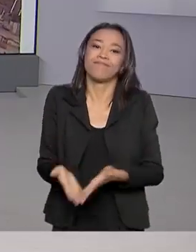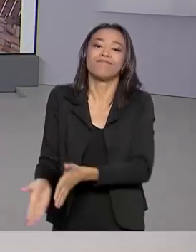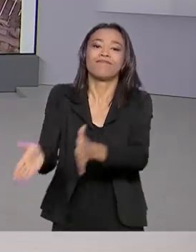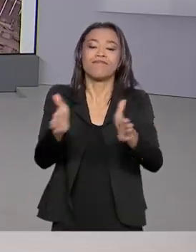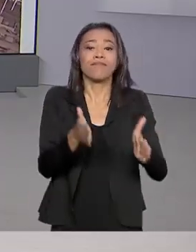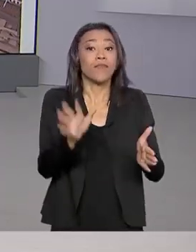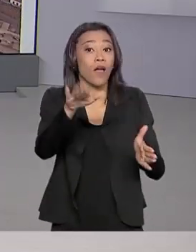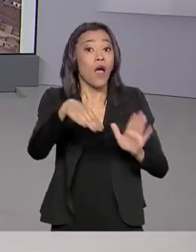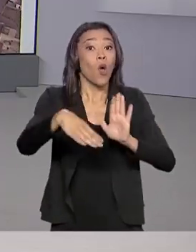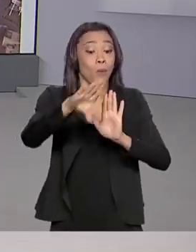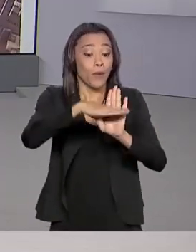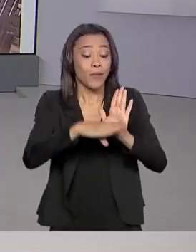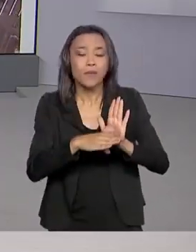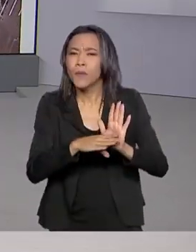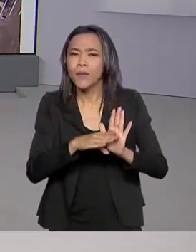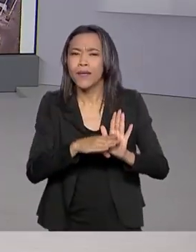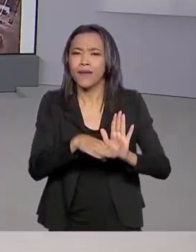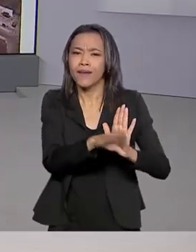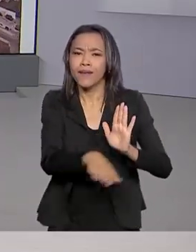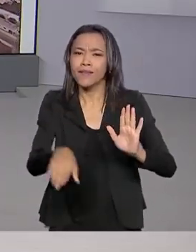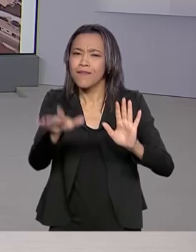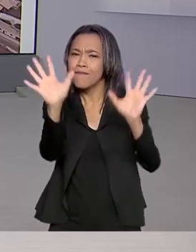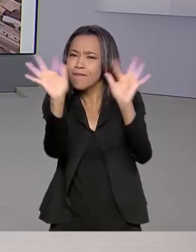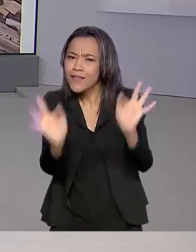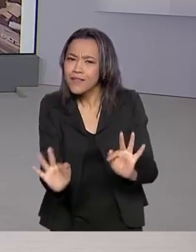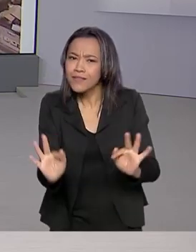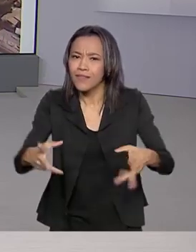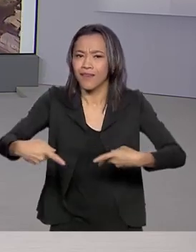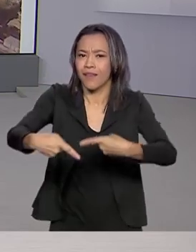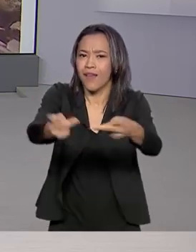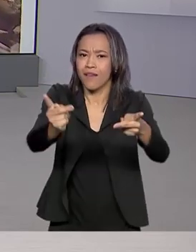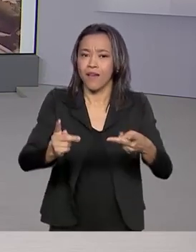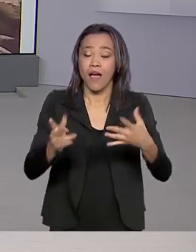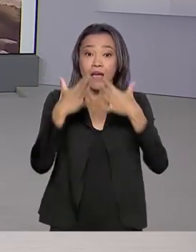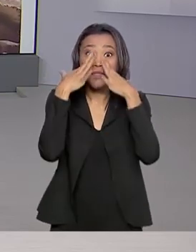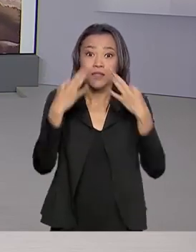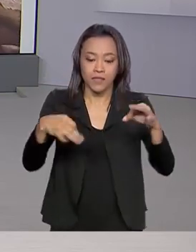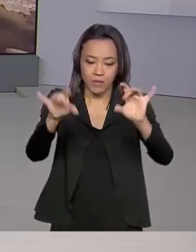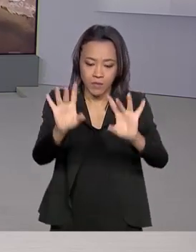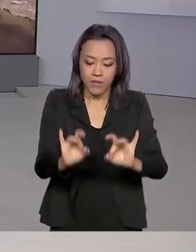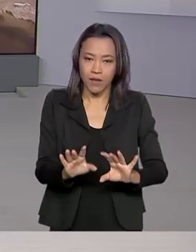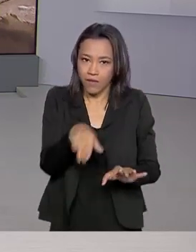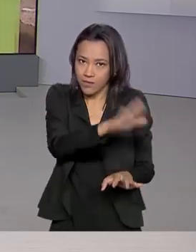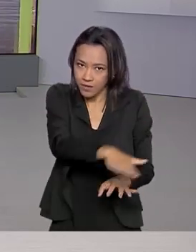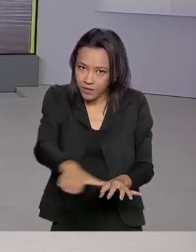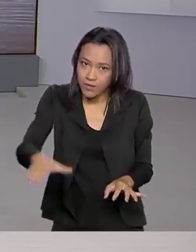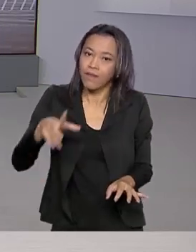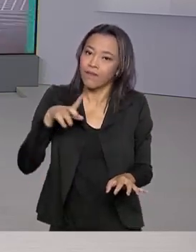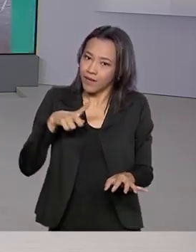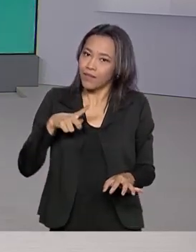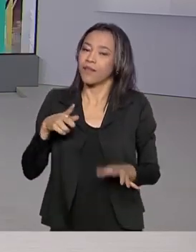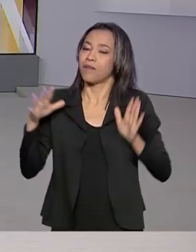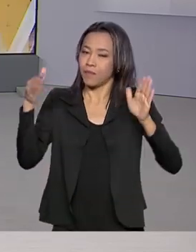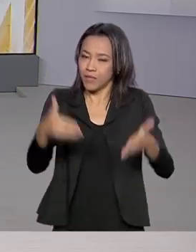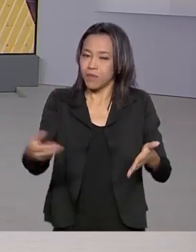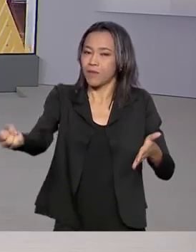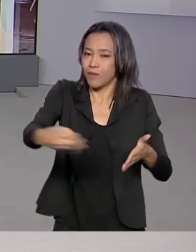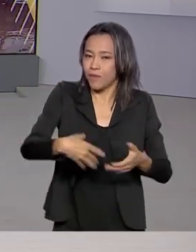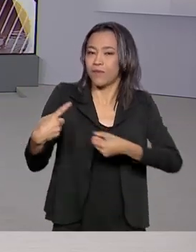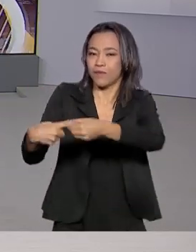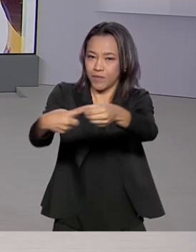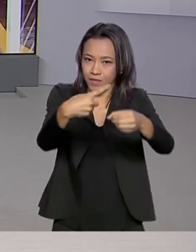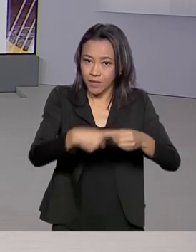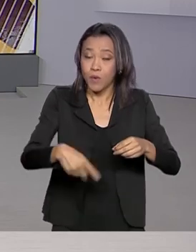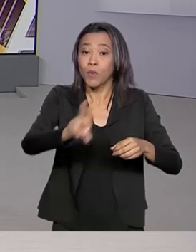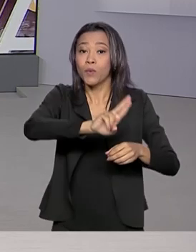o programa Criança Feliz do Ministério da Cidadania, que leva atenção especial à primeira infância, terá a participação de novos municípios. A